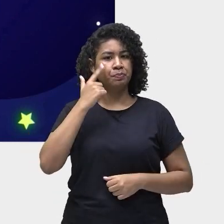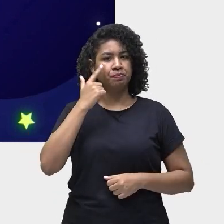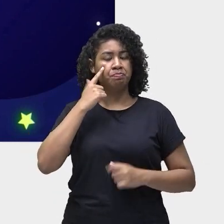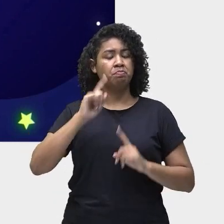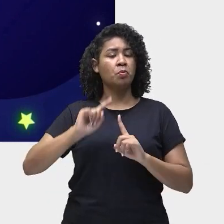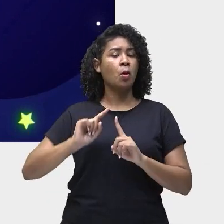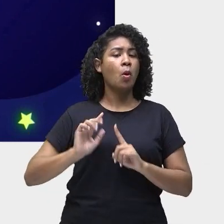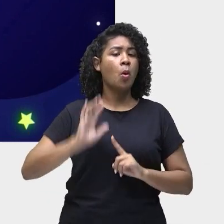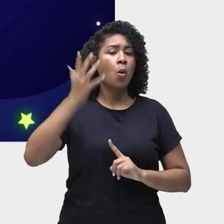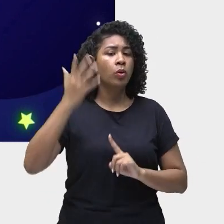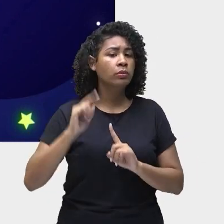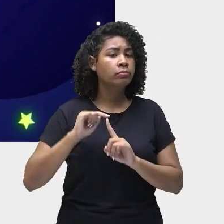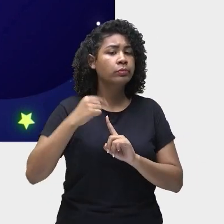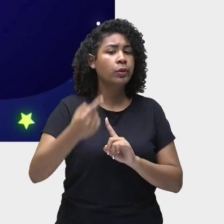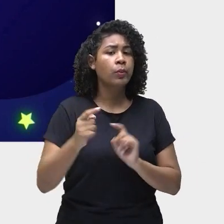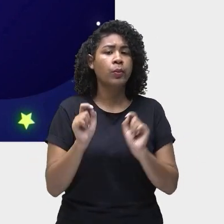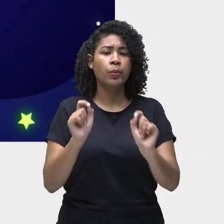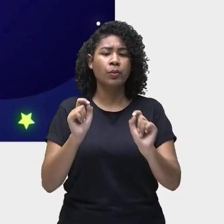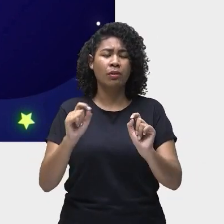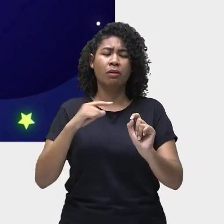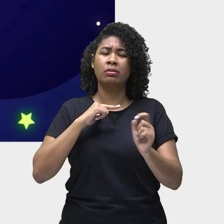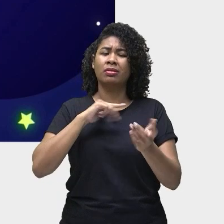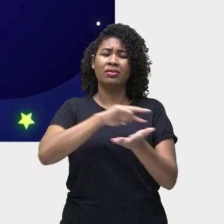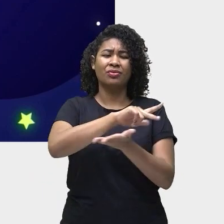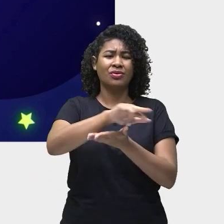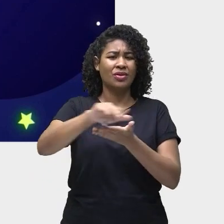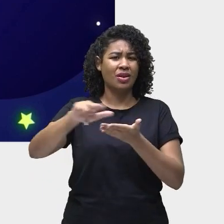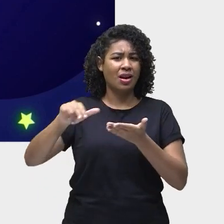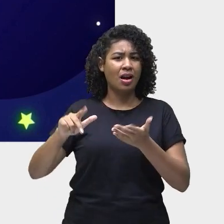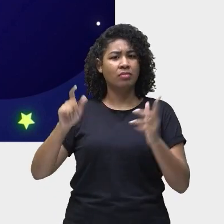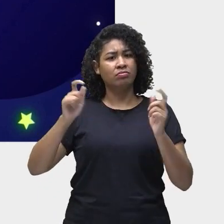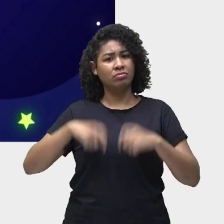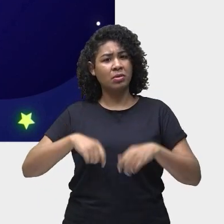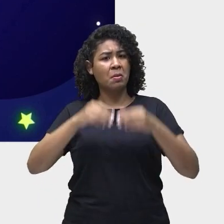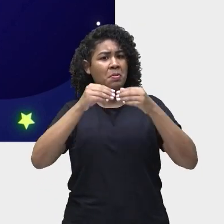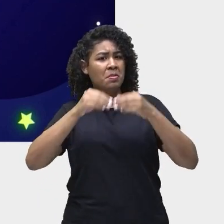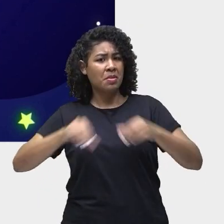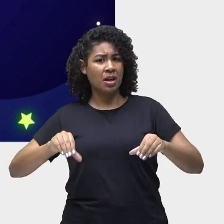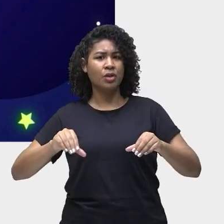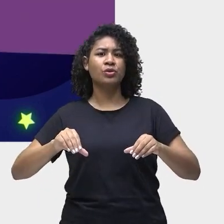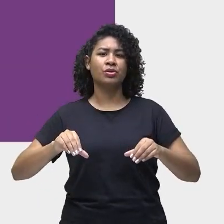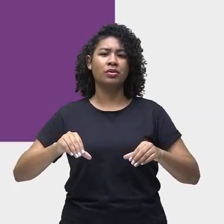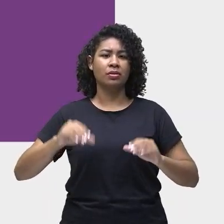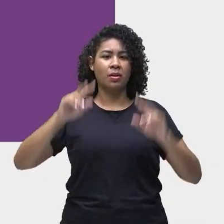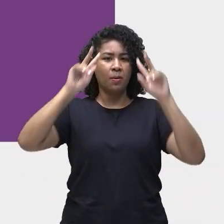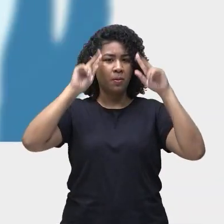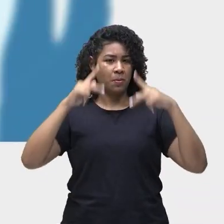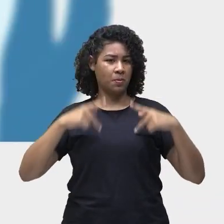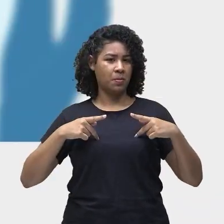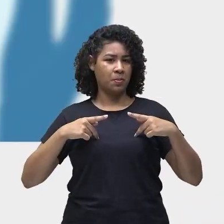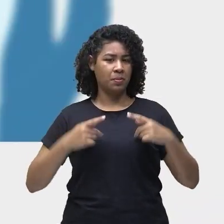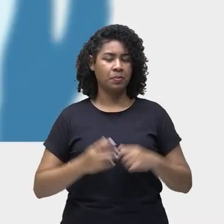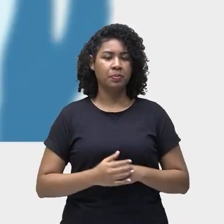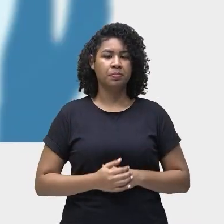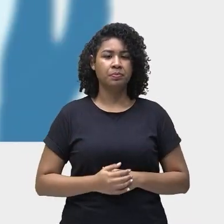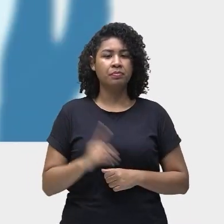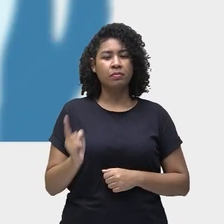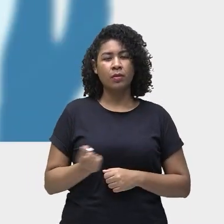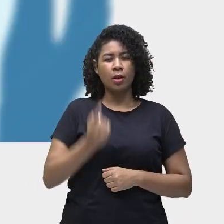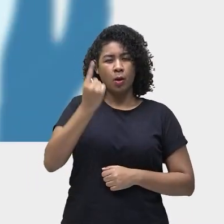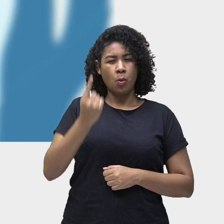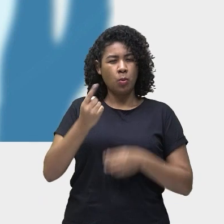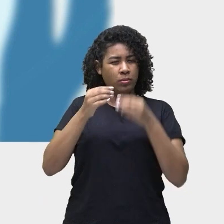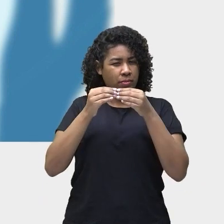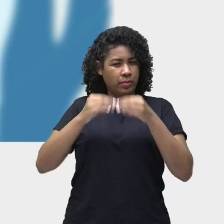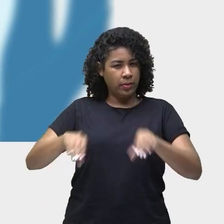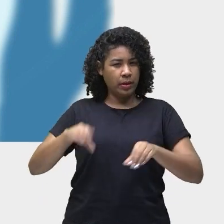são diversificadas e complexas podendo gerar danos irreversíveis à humanidade uma das consequências